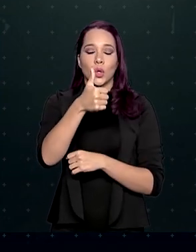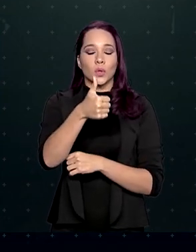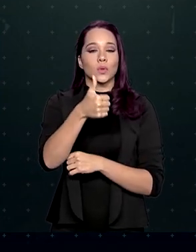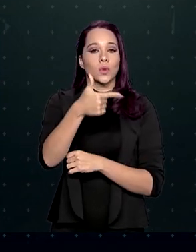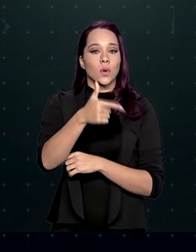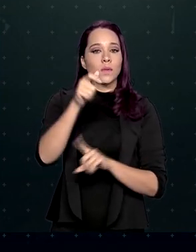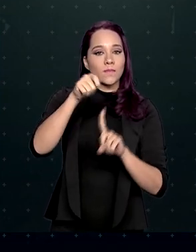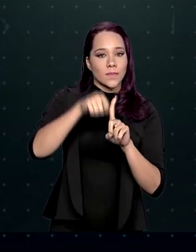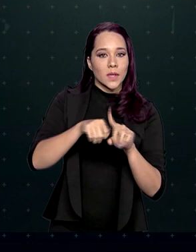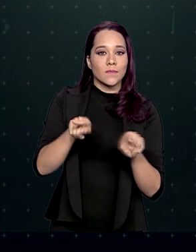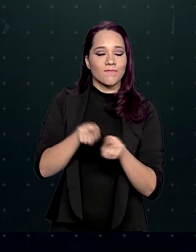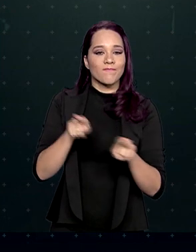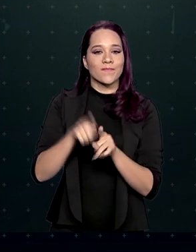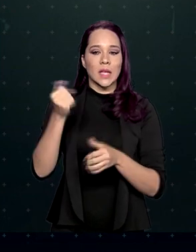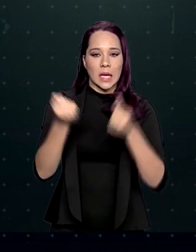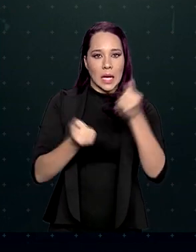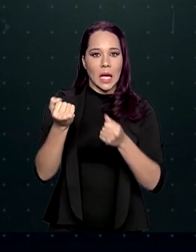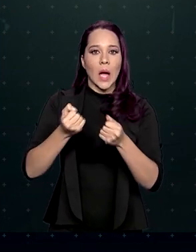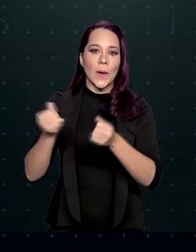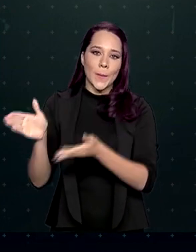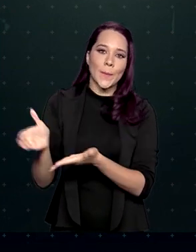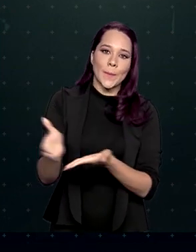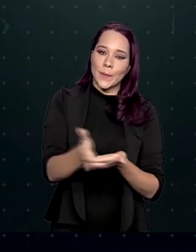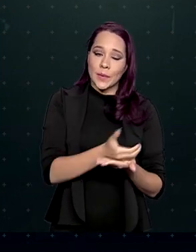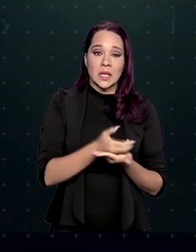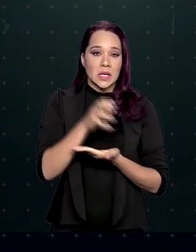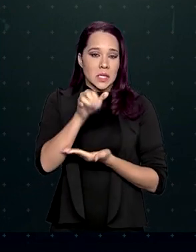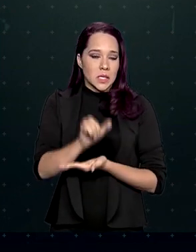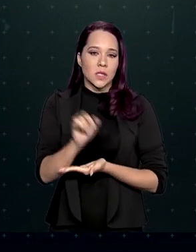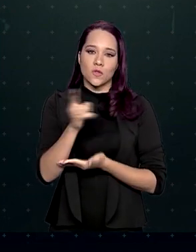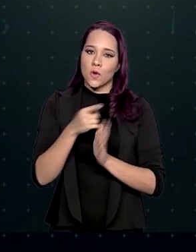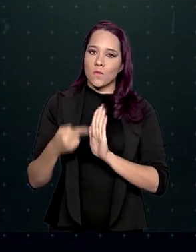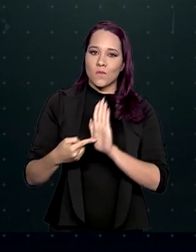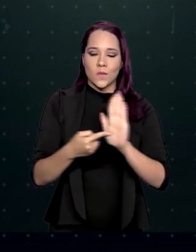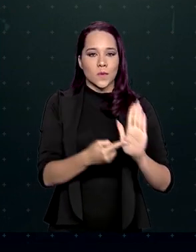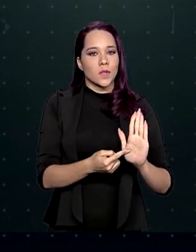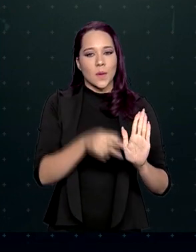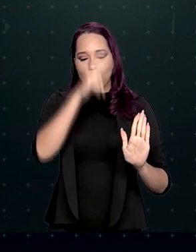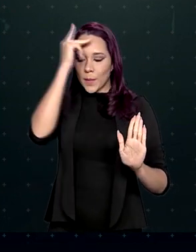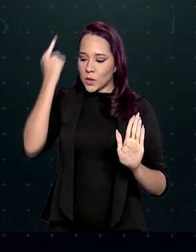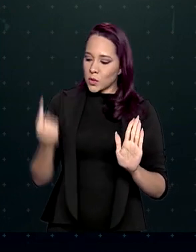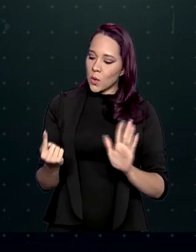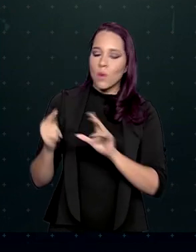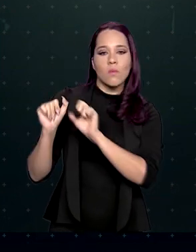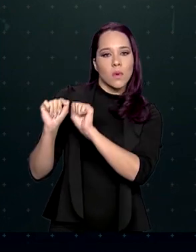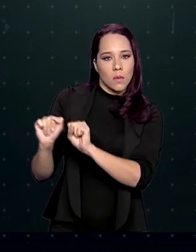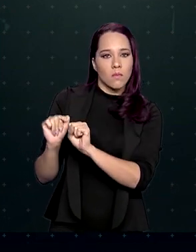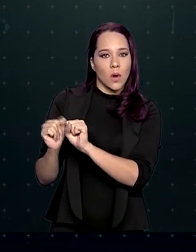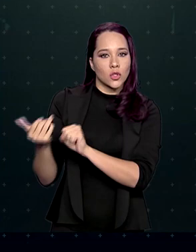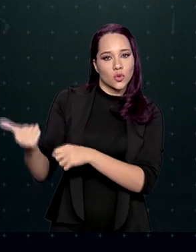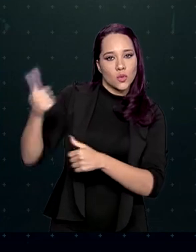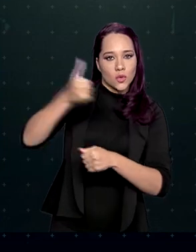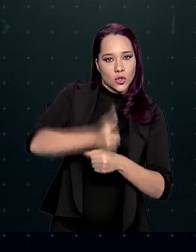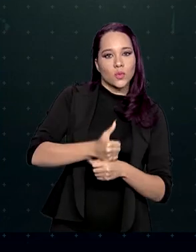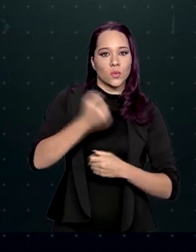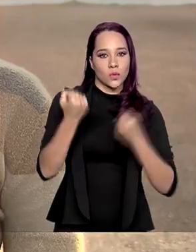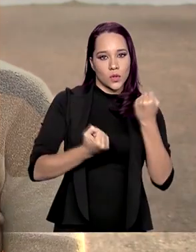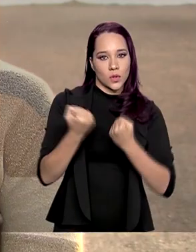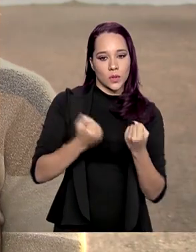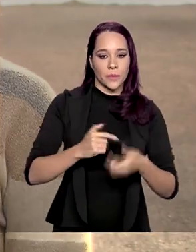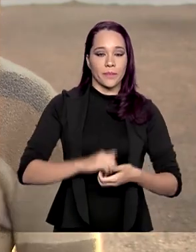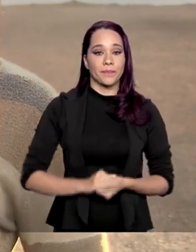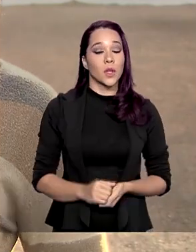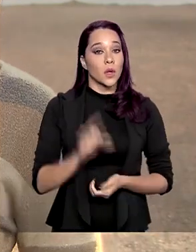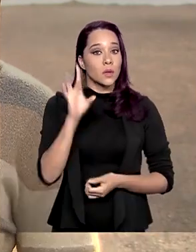além de ter o veículo recolhido, caso não apresente condutor habilitado e em condições de dirigir.